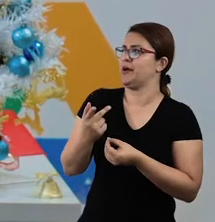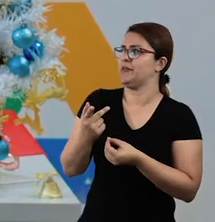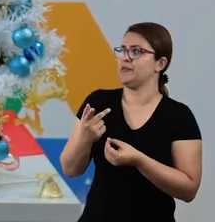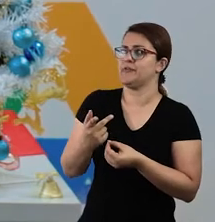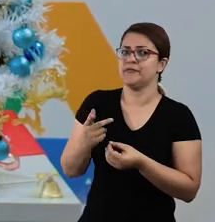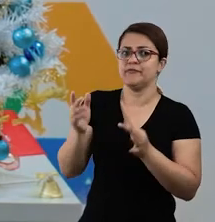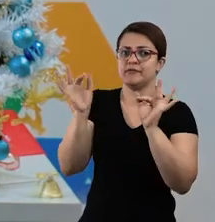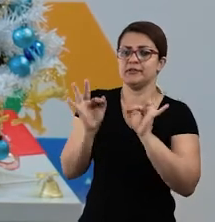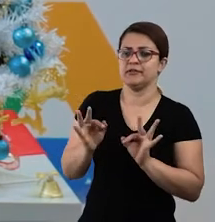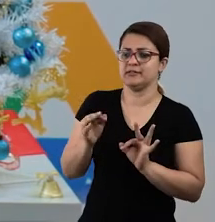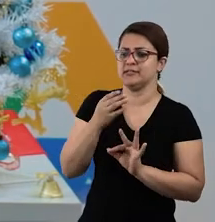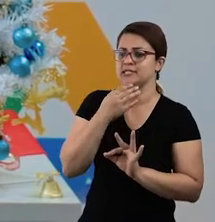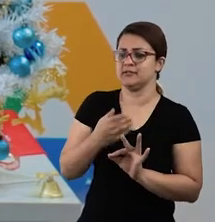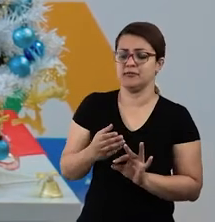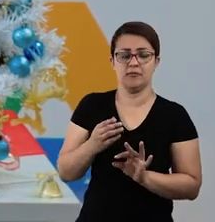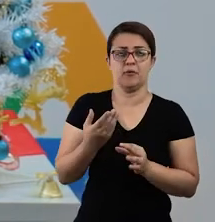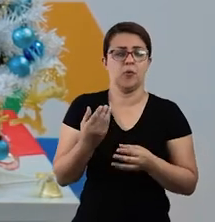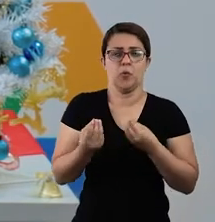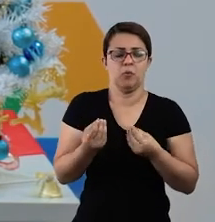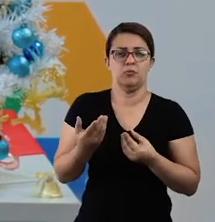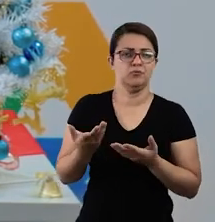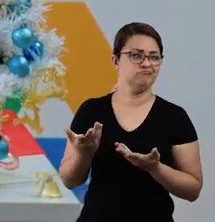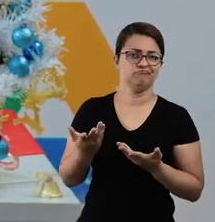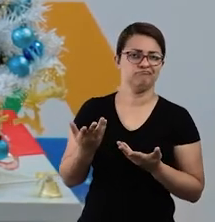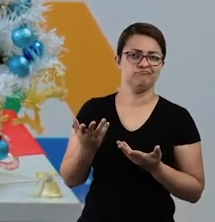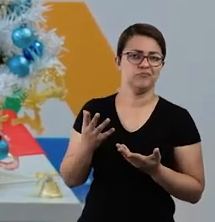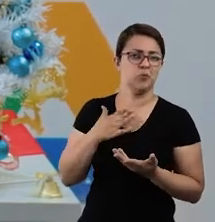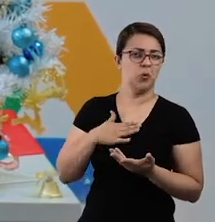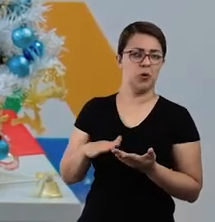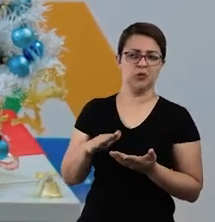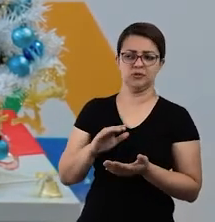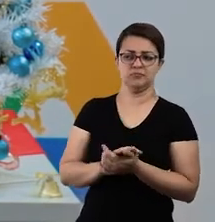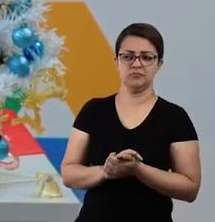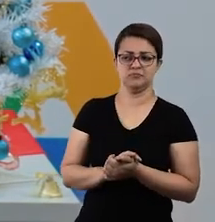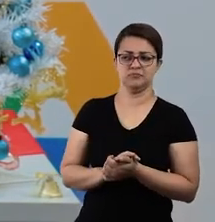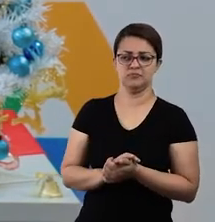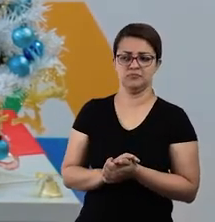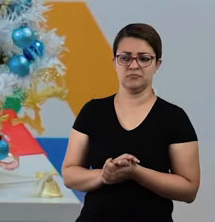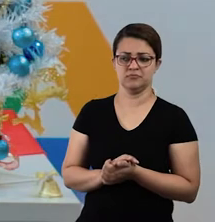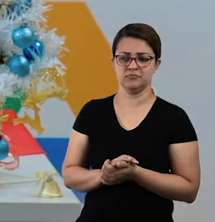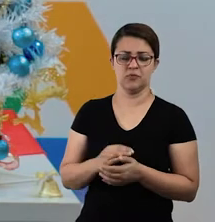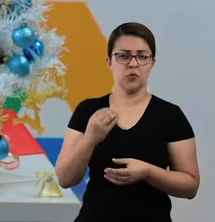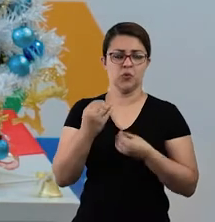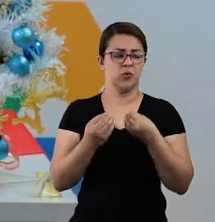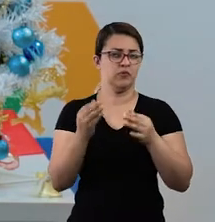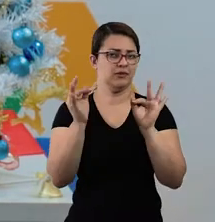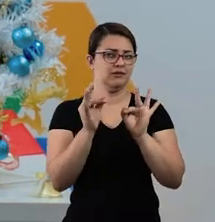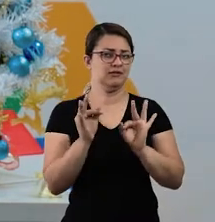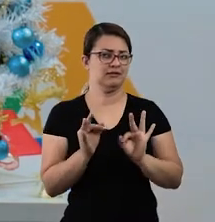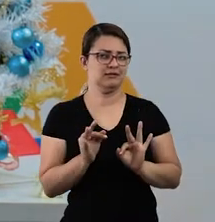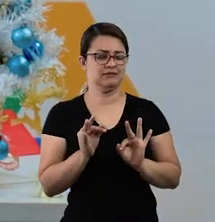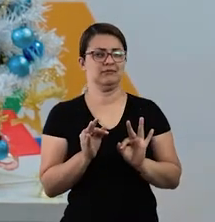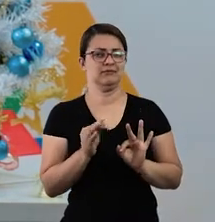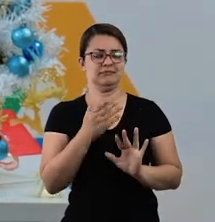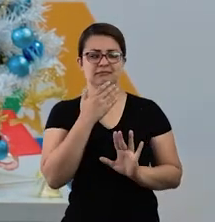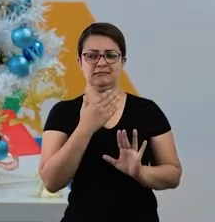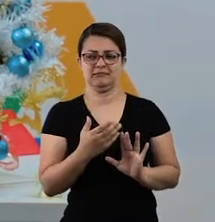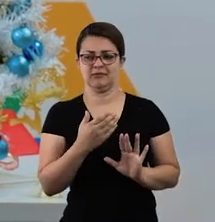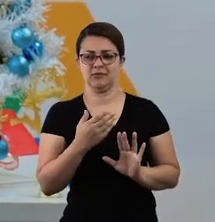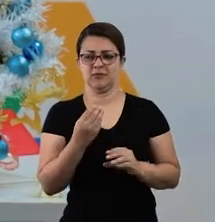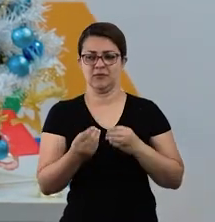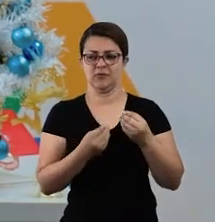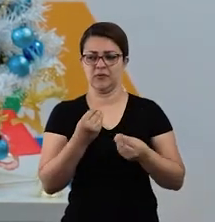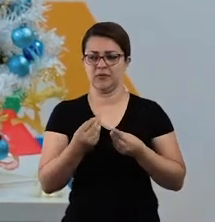comemoro o Natal? Você pode desejar, hein, né? Mas professora, como que eu falo Feliz Natal se eu